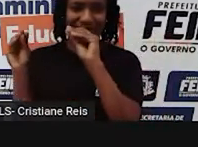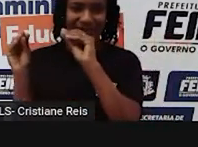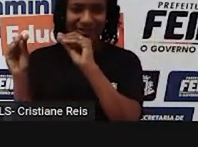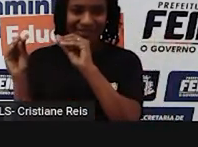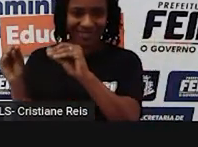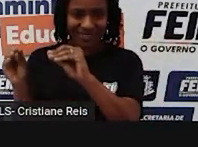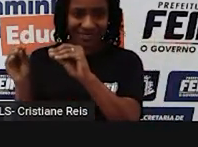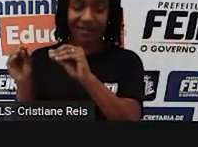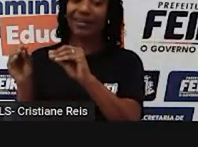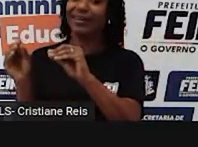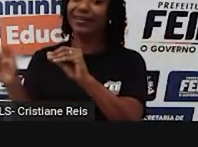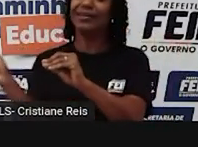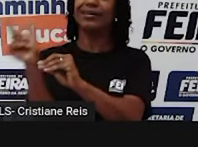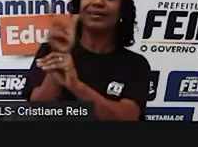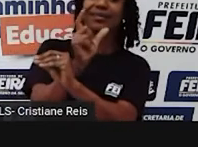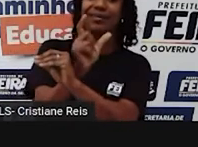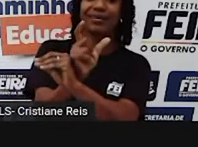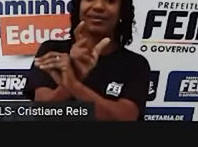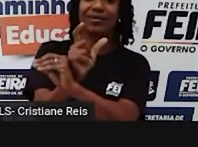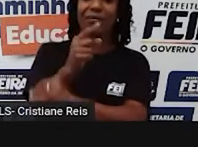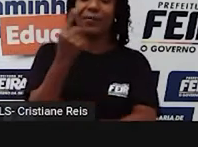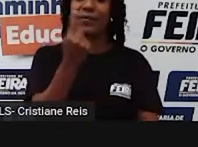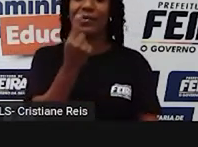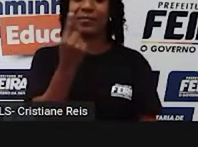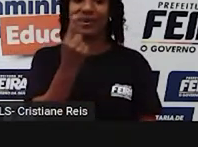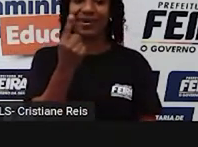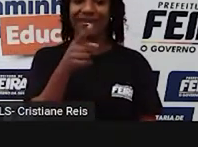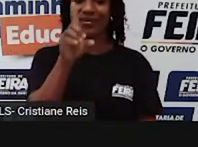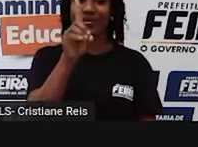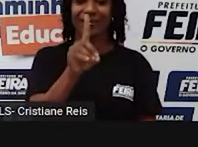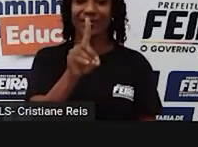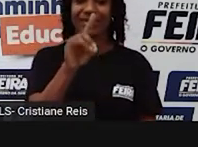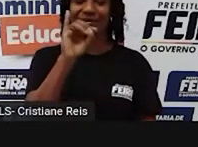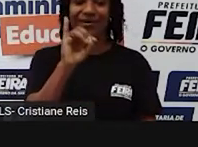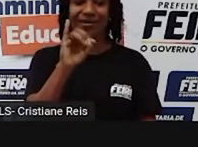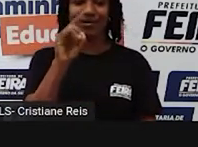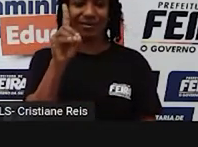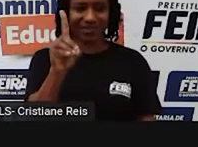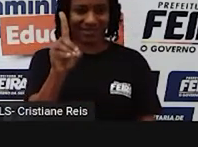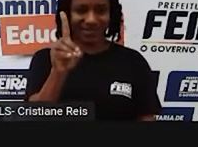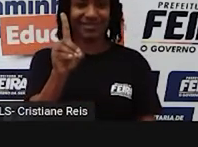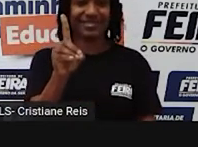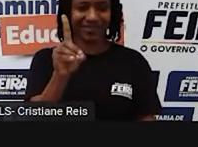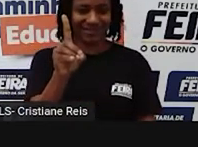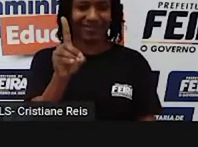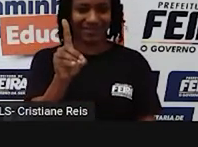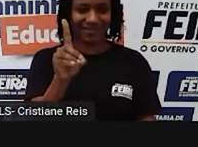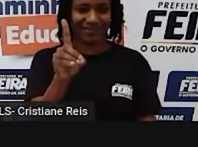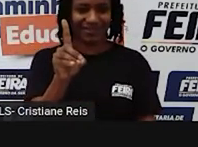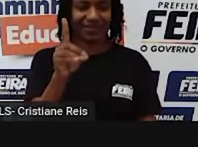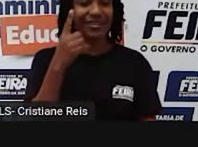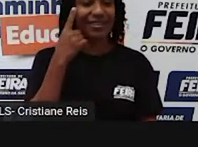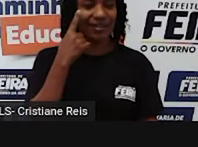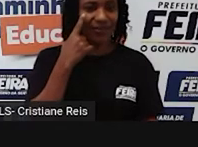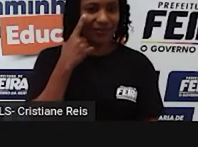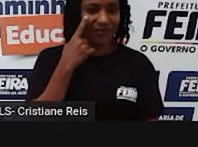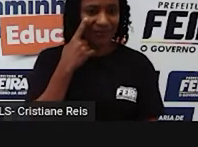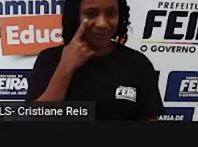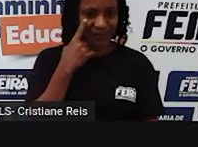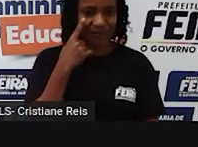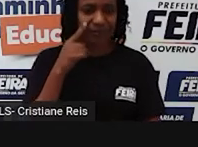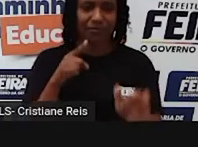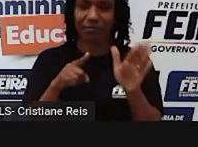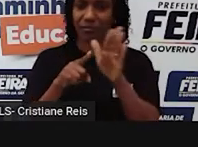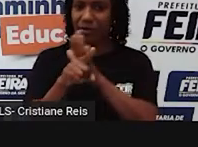que estava na afirmativa, porém, retirando a forma passada e colocando a forma normal.